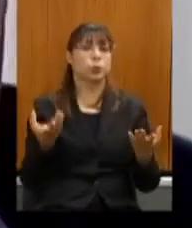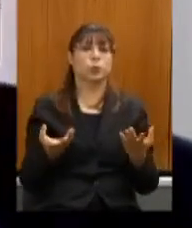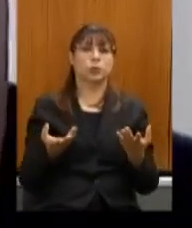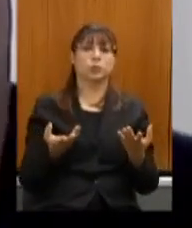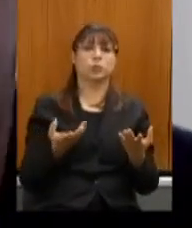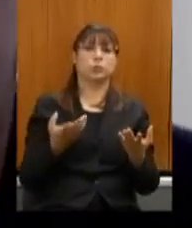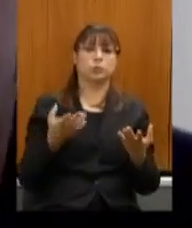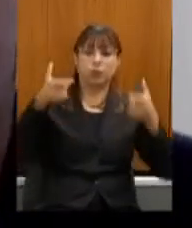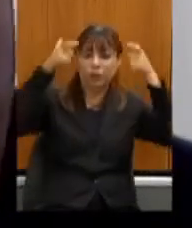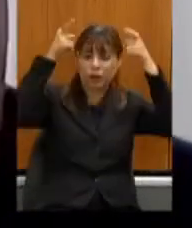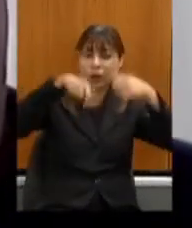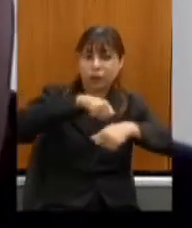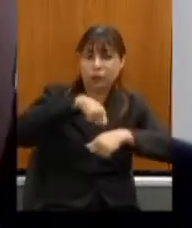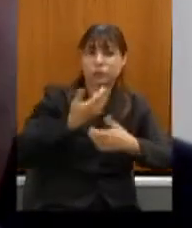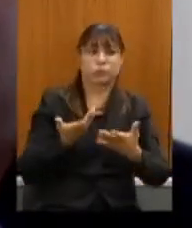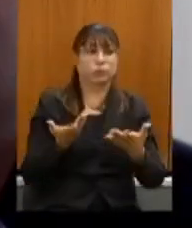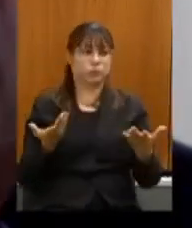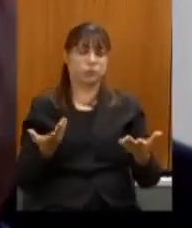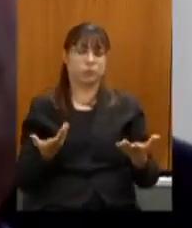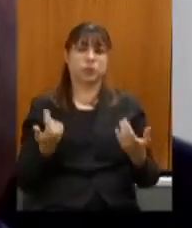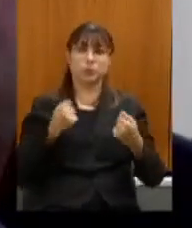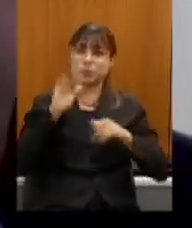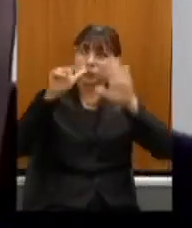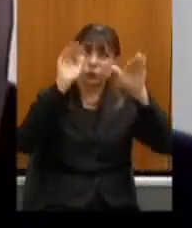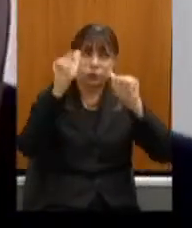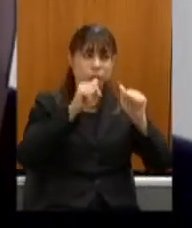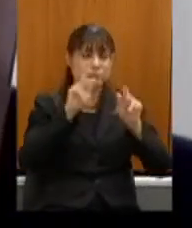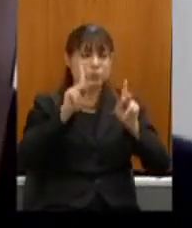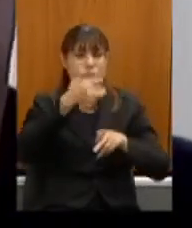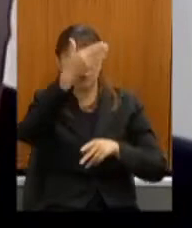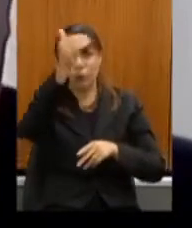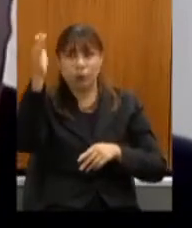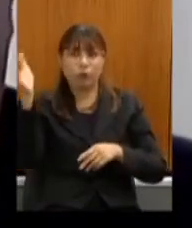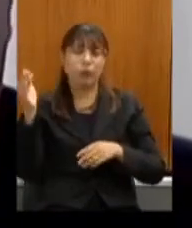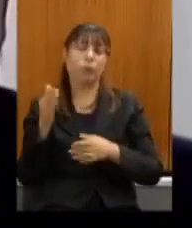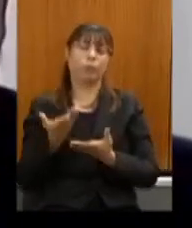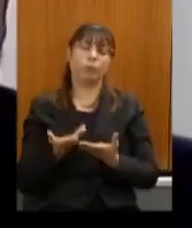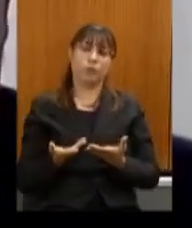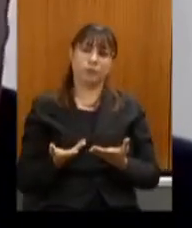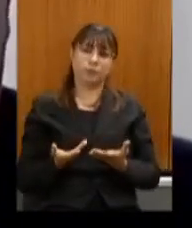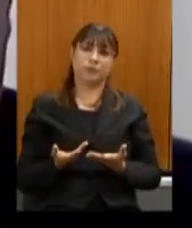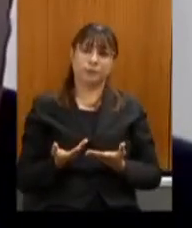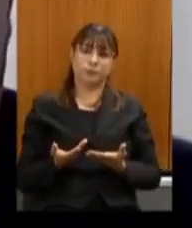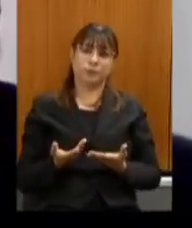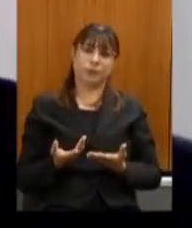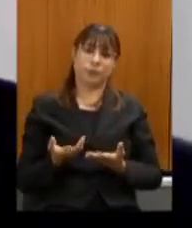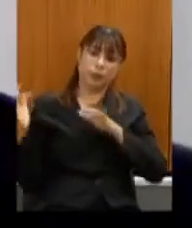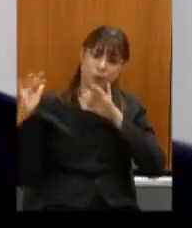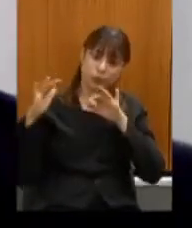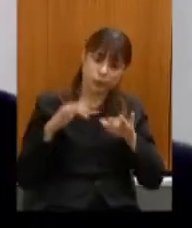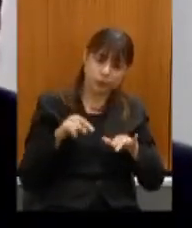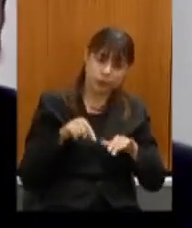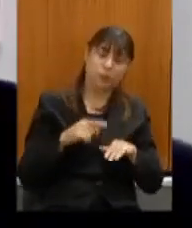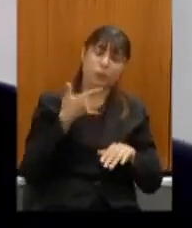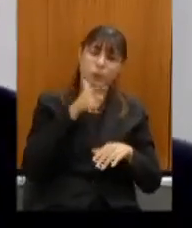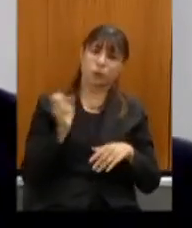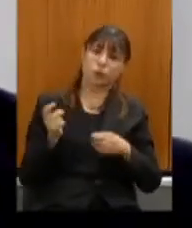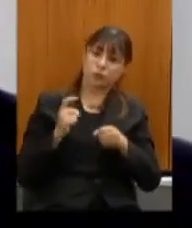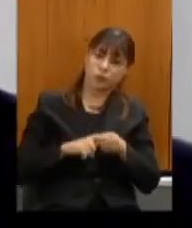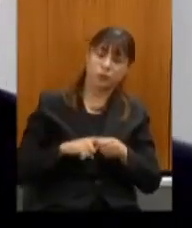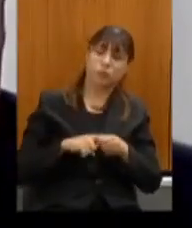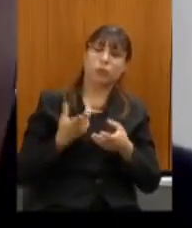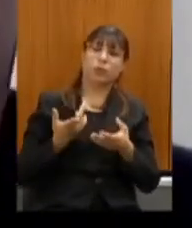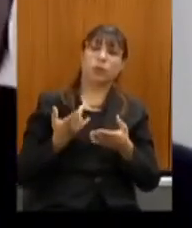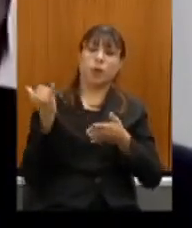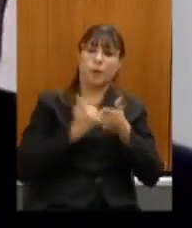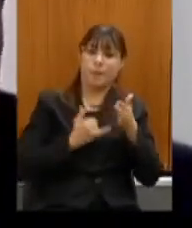aí a gastronomia nós precisamos trazer essas pessoas de fora para aí poder voltar o emprego voltar a arrecadação de